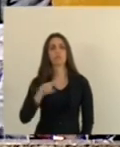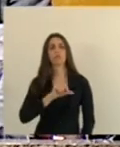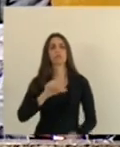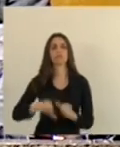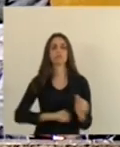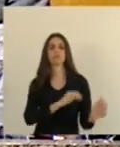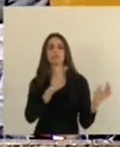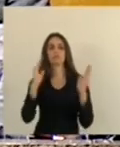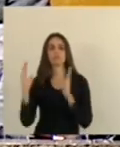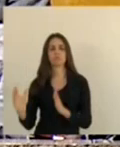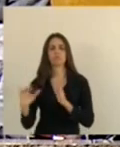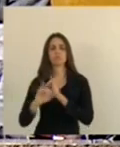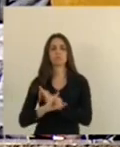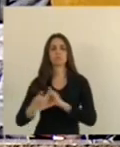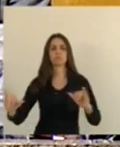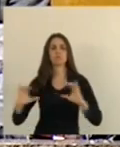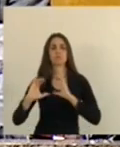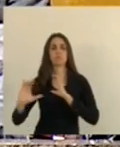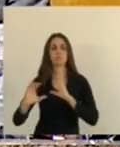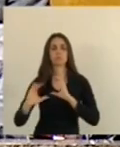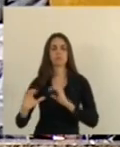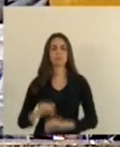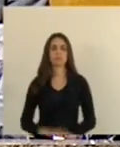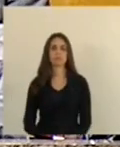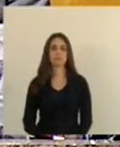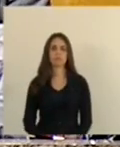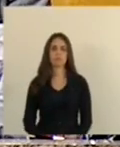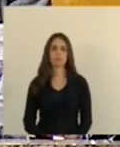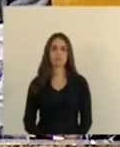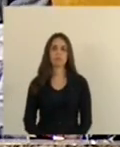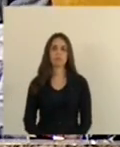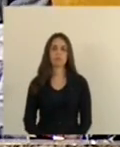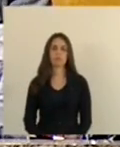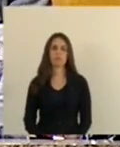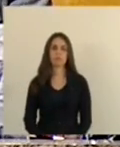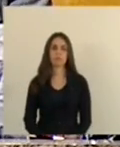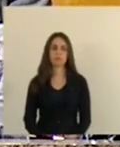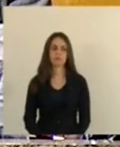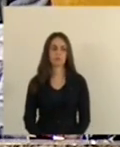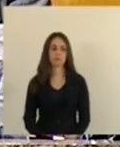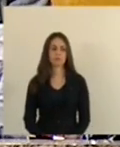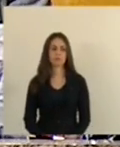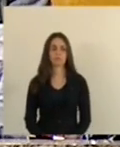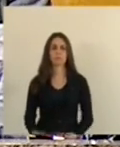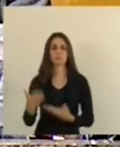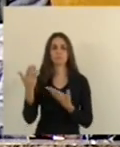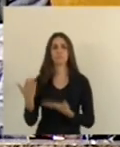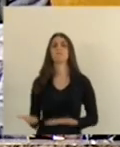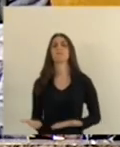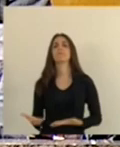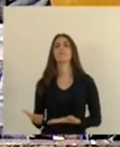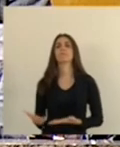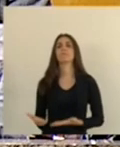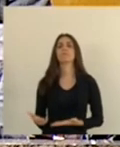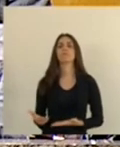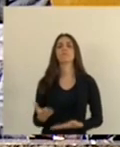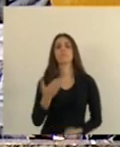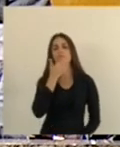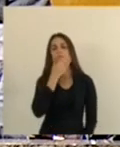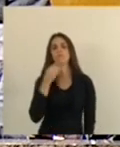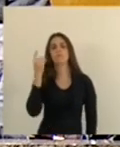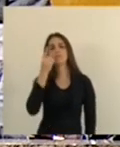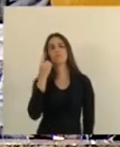Passamos A fase Das Comunicações Com a palavra O ilustre